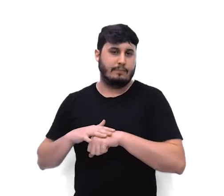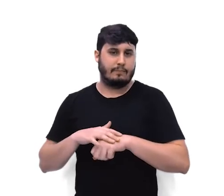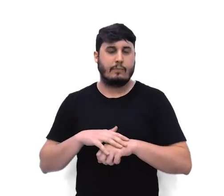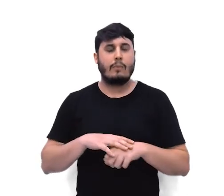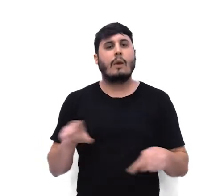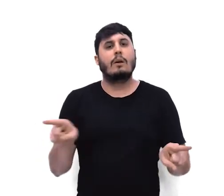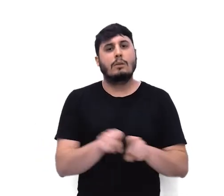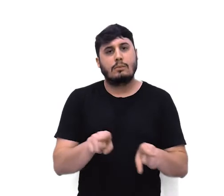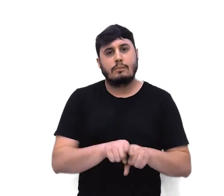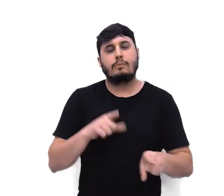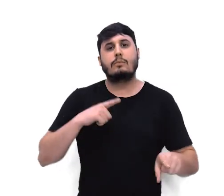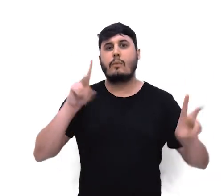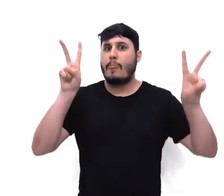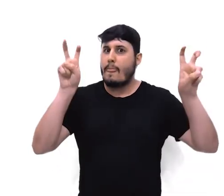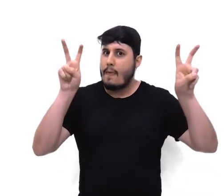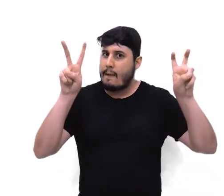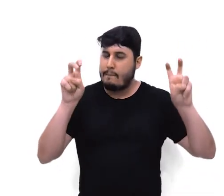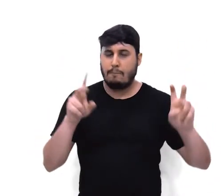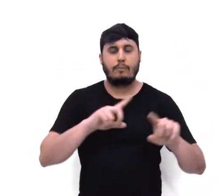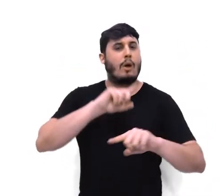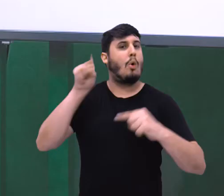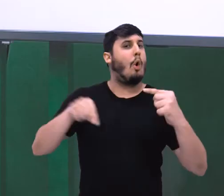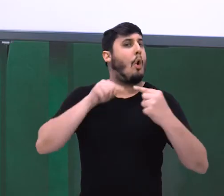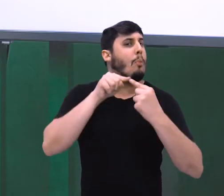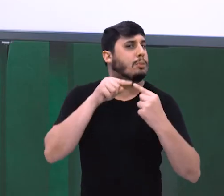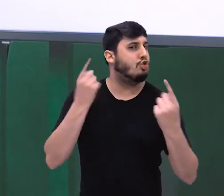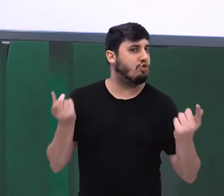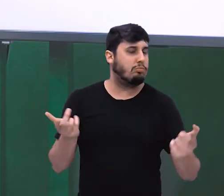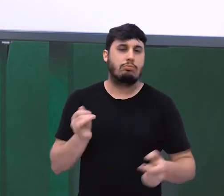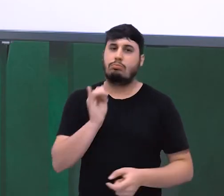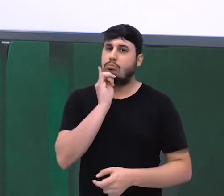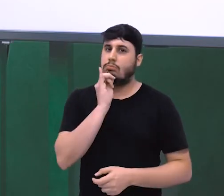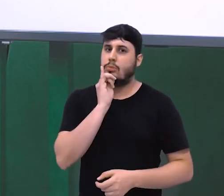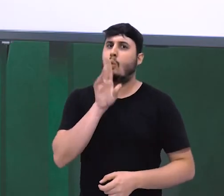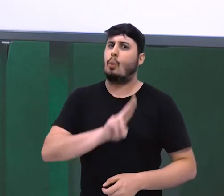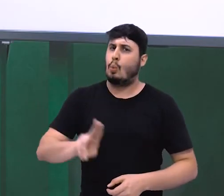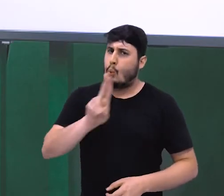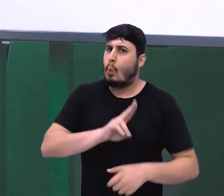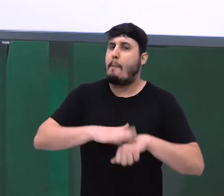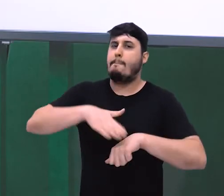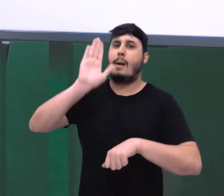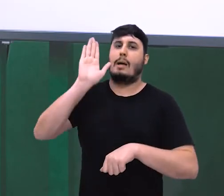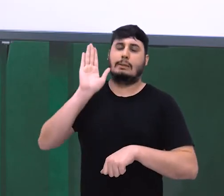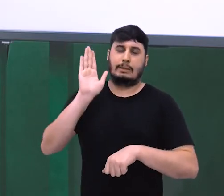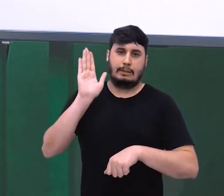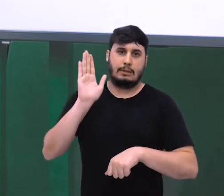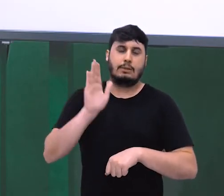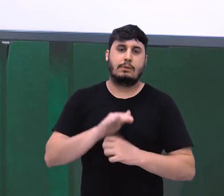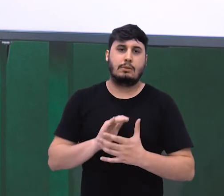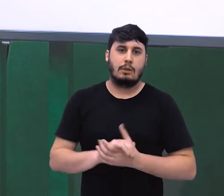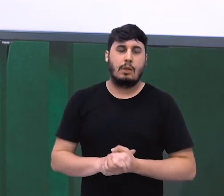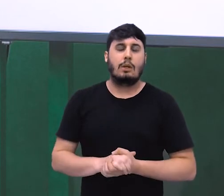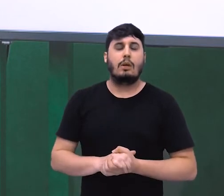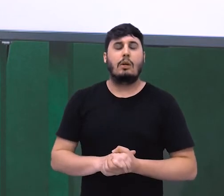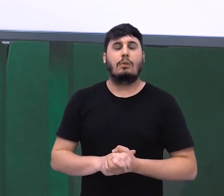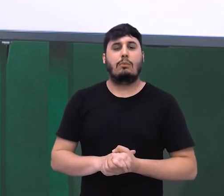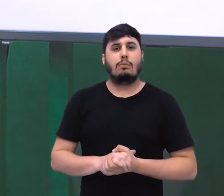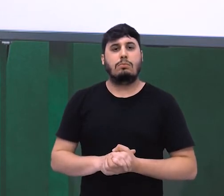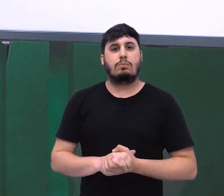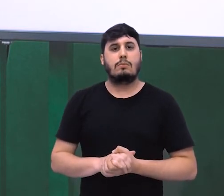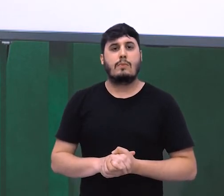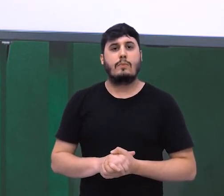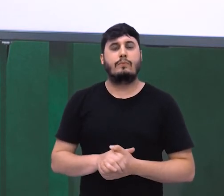as finais que indicam finalidade, indicam objetivo. Nós usamos muito também as conjunções